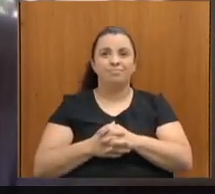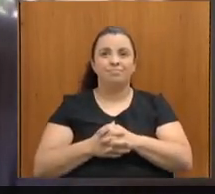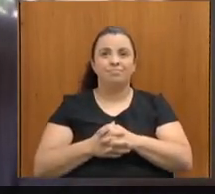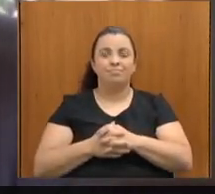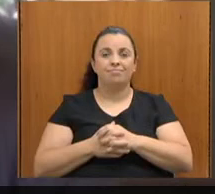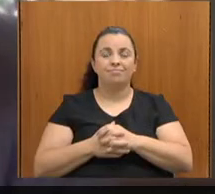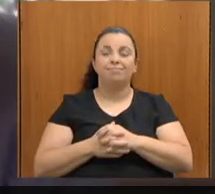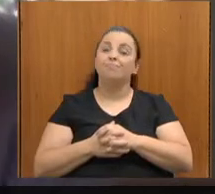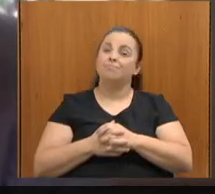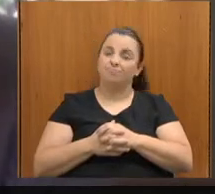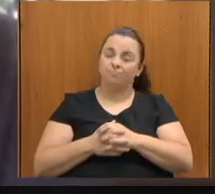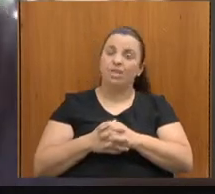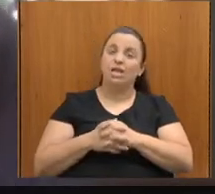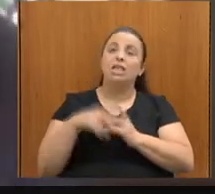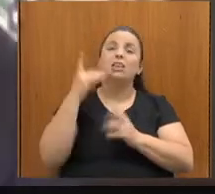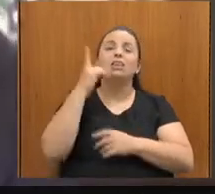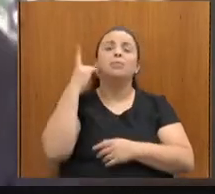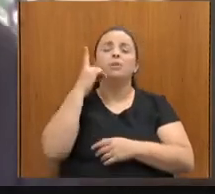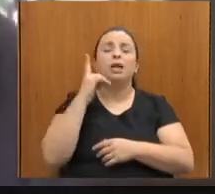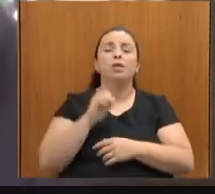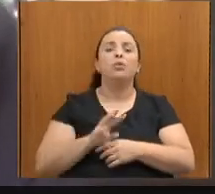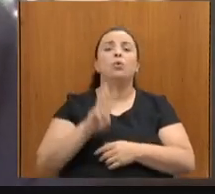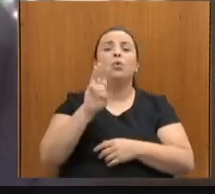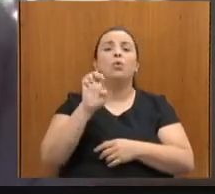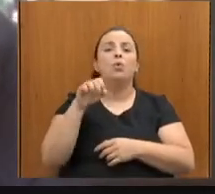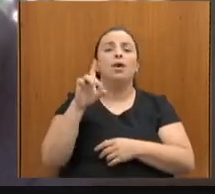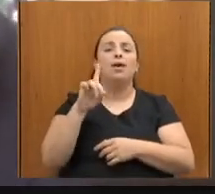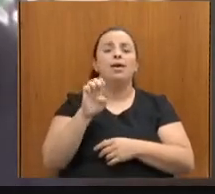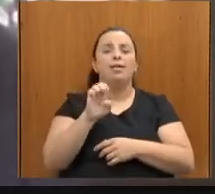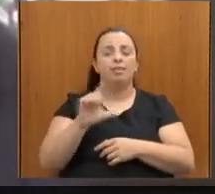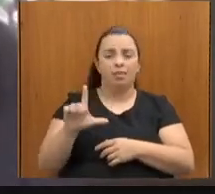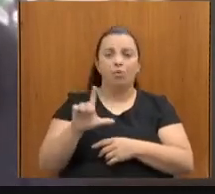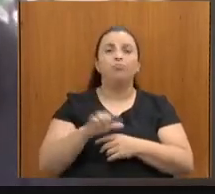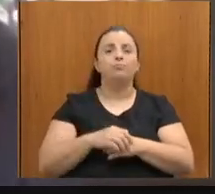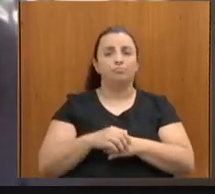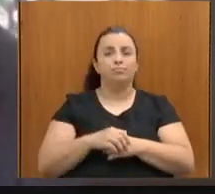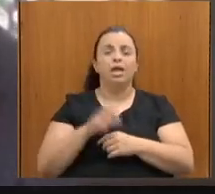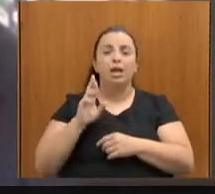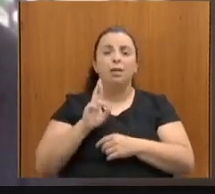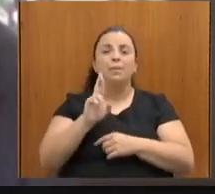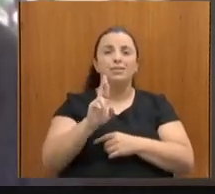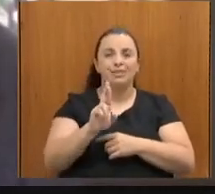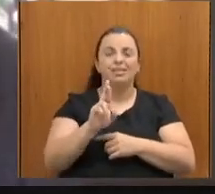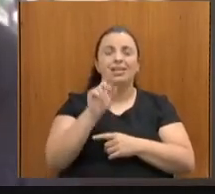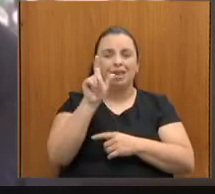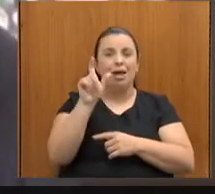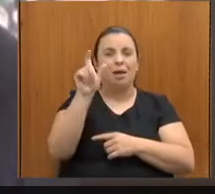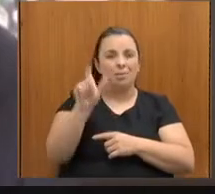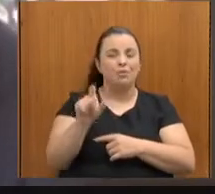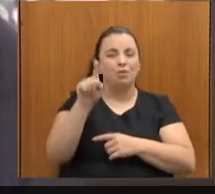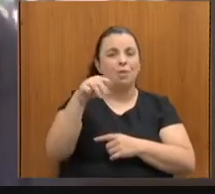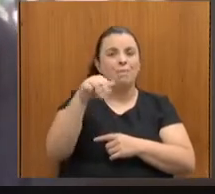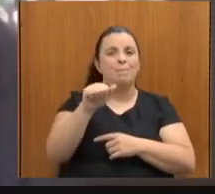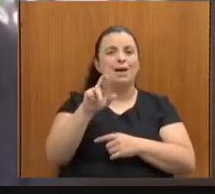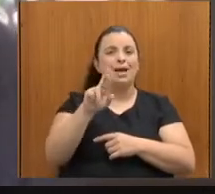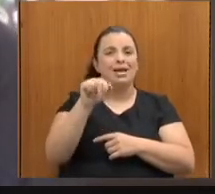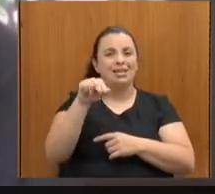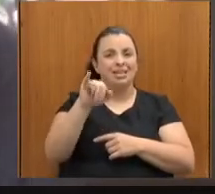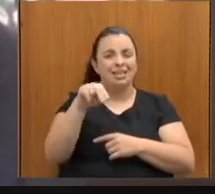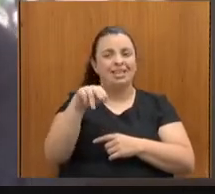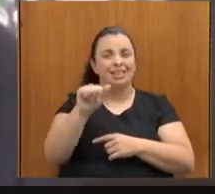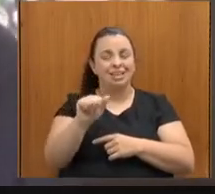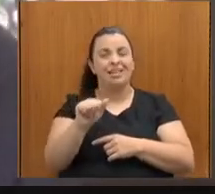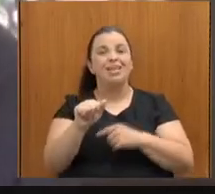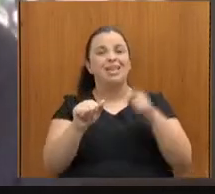deputado Engel, pessoa da senhora Marina e do Rafael, que